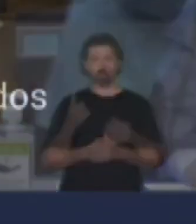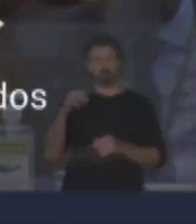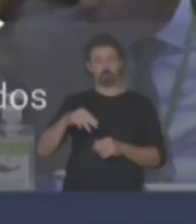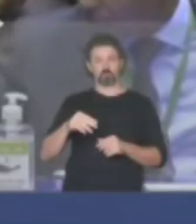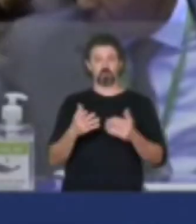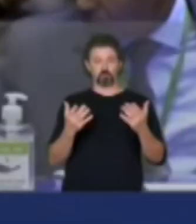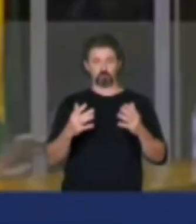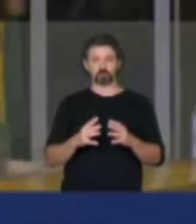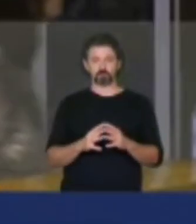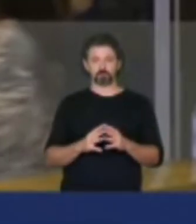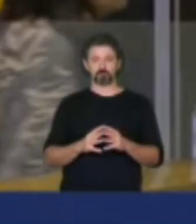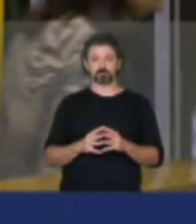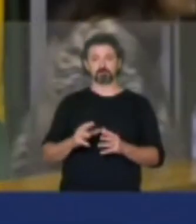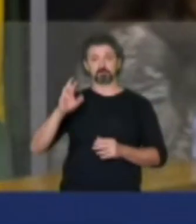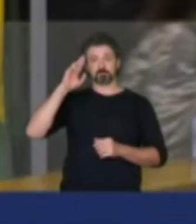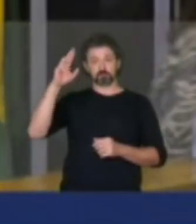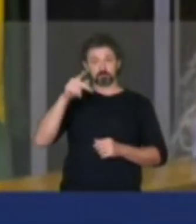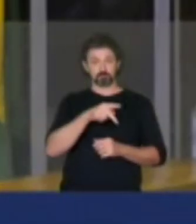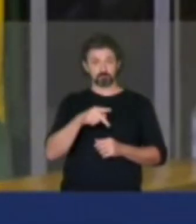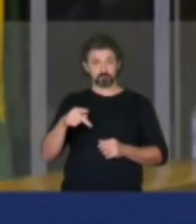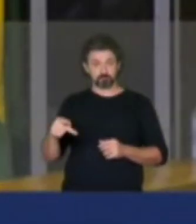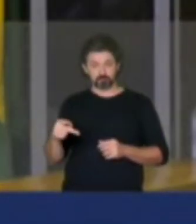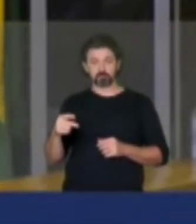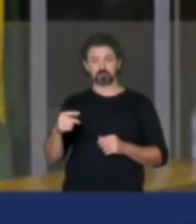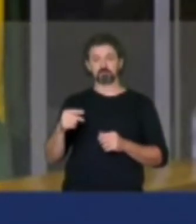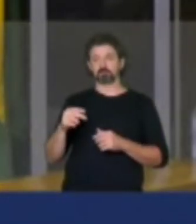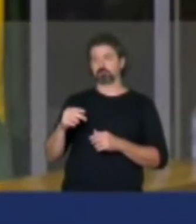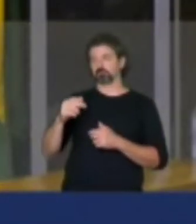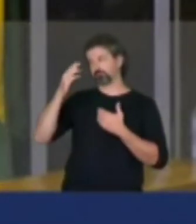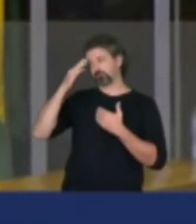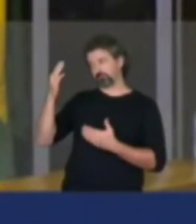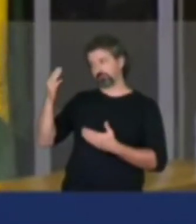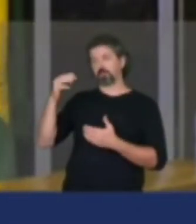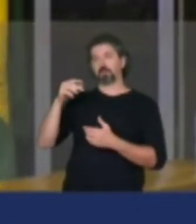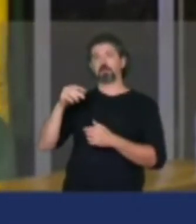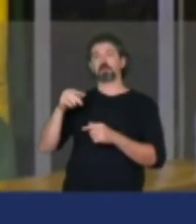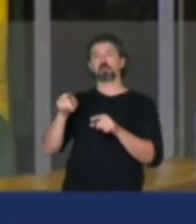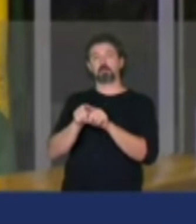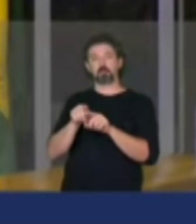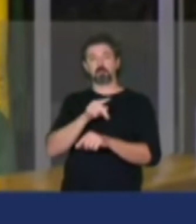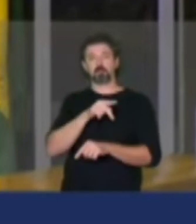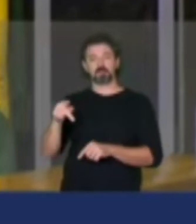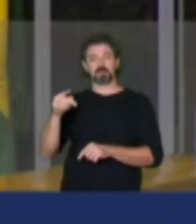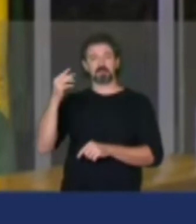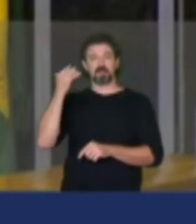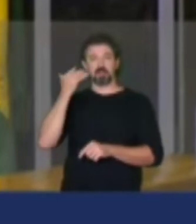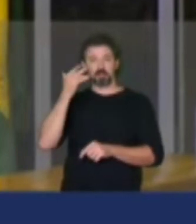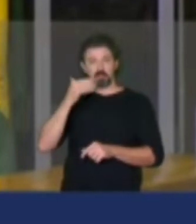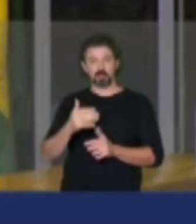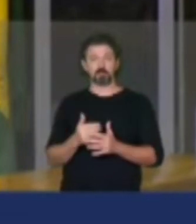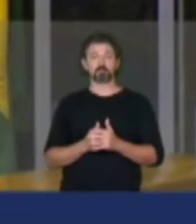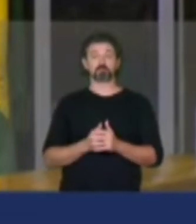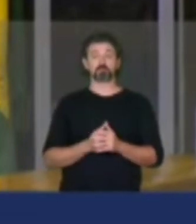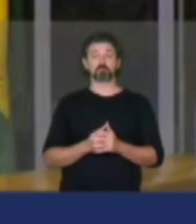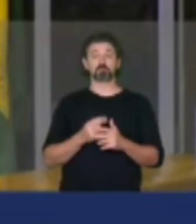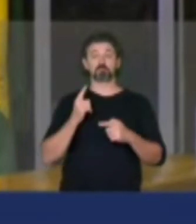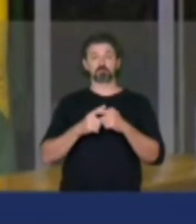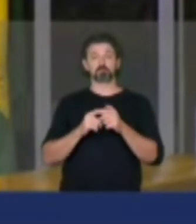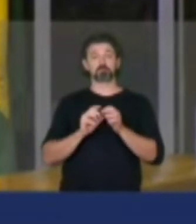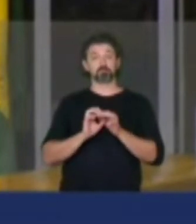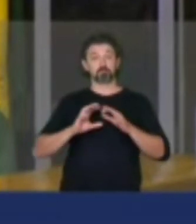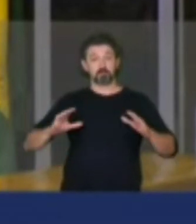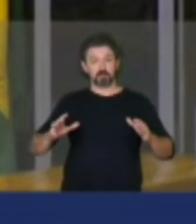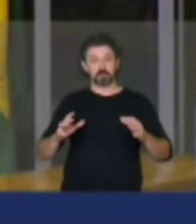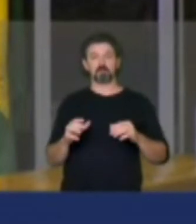Sr. Presidente, quero em seu nome agradecer o nosso presidente Arthur Lira por estar permitindo que